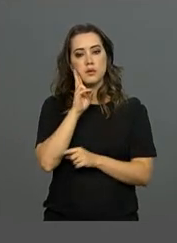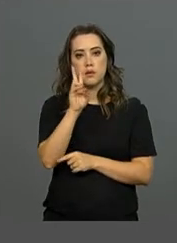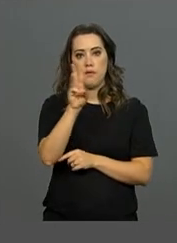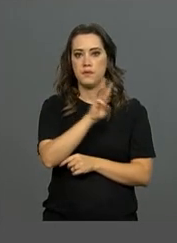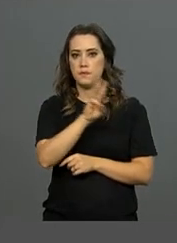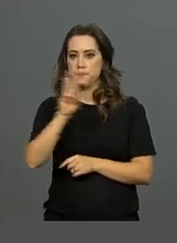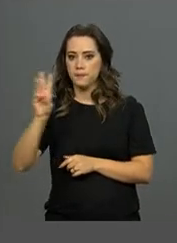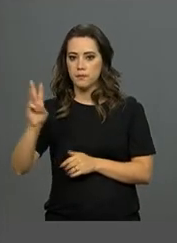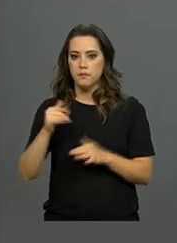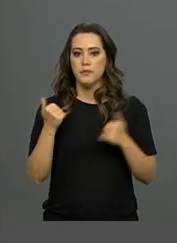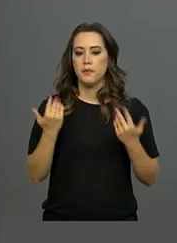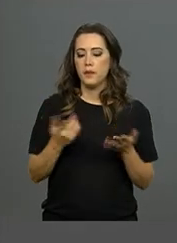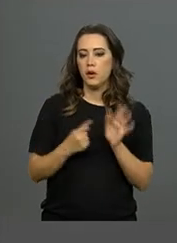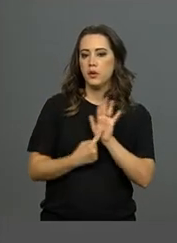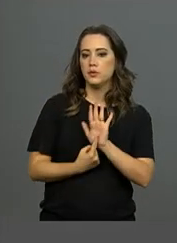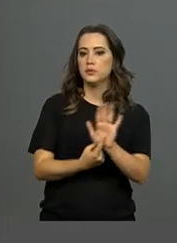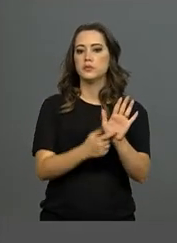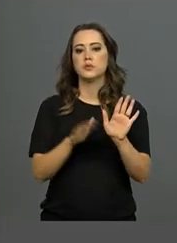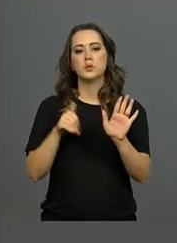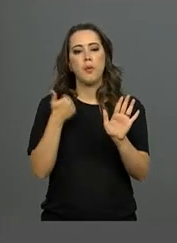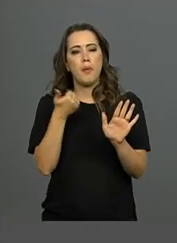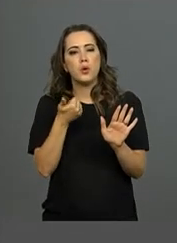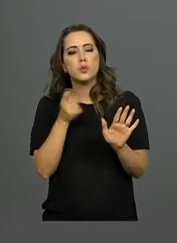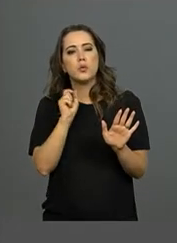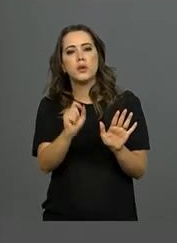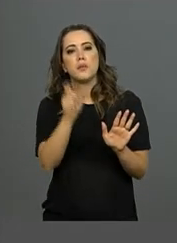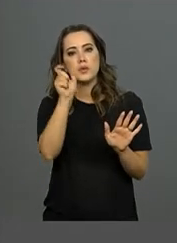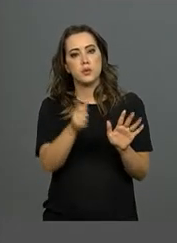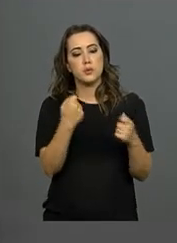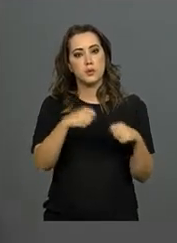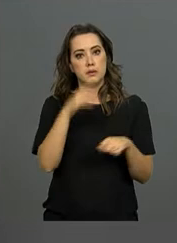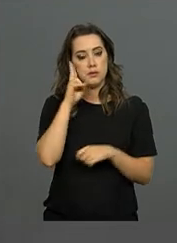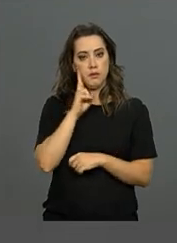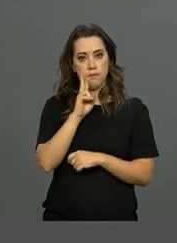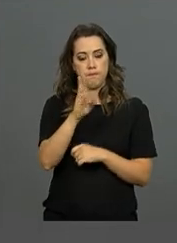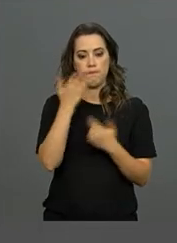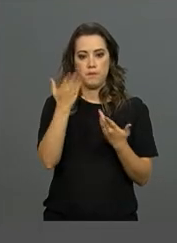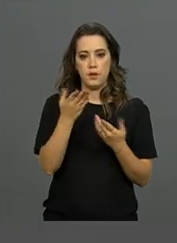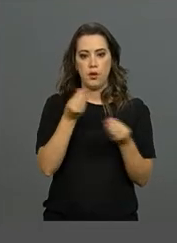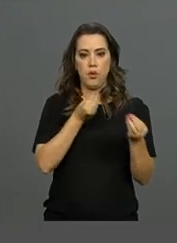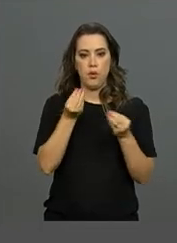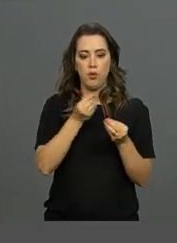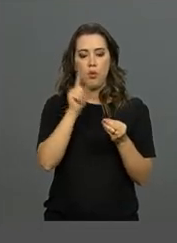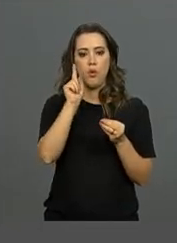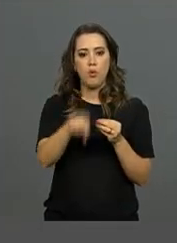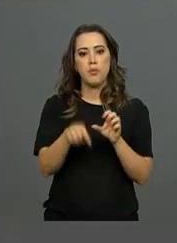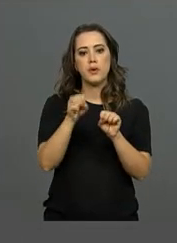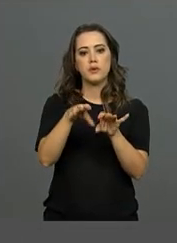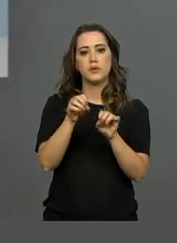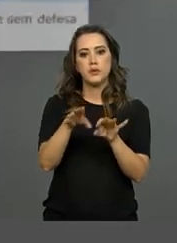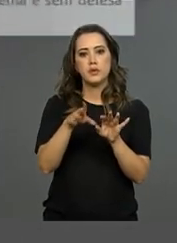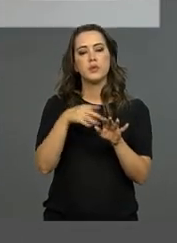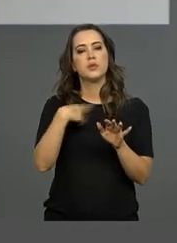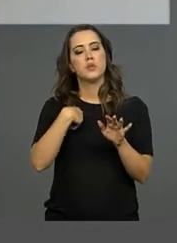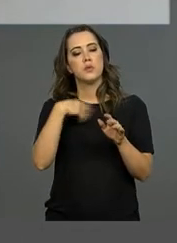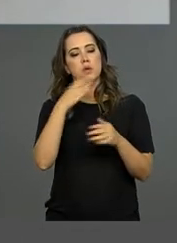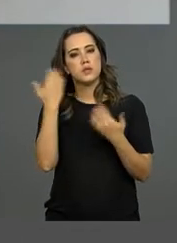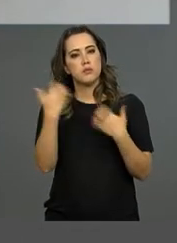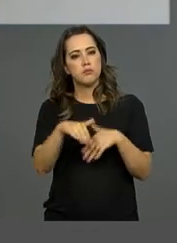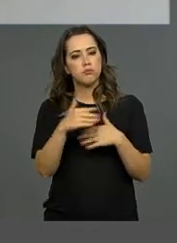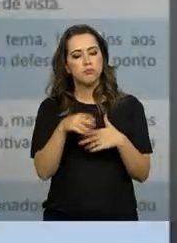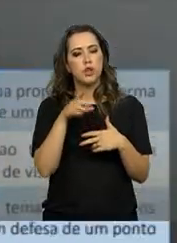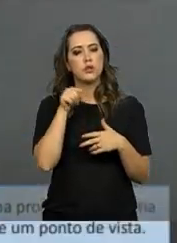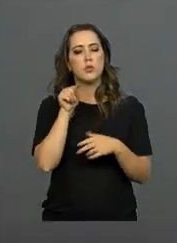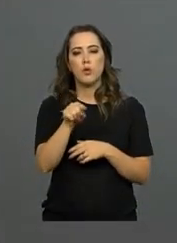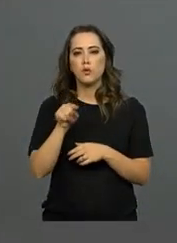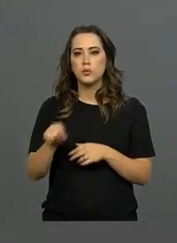na internet e mostra quais competências são avaliadas, como é a metodologia de correção e de pontuação.